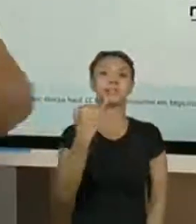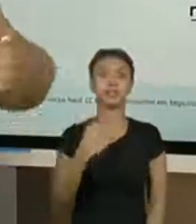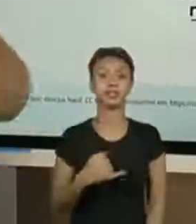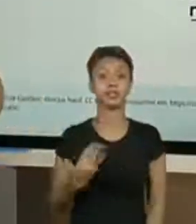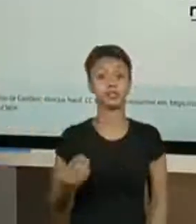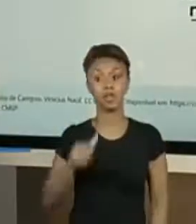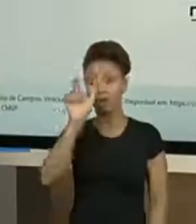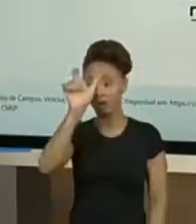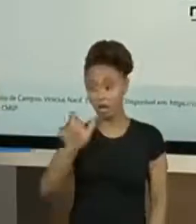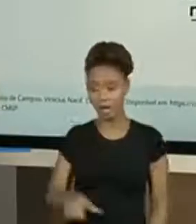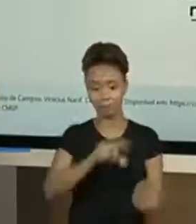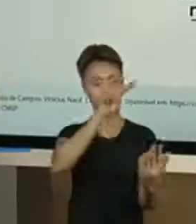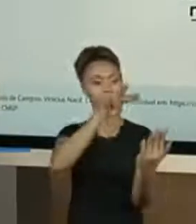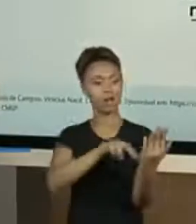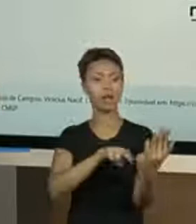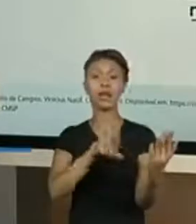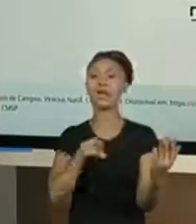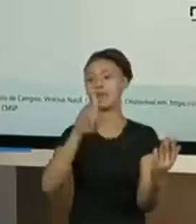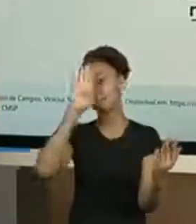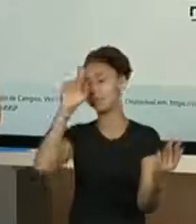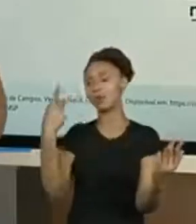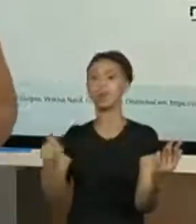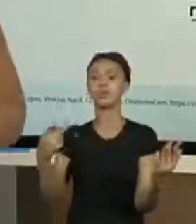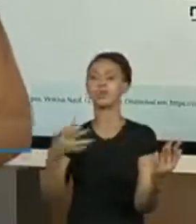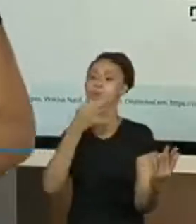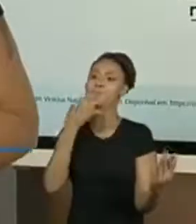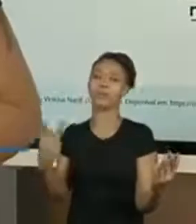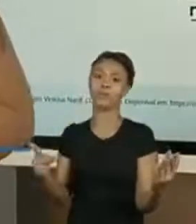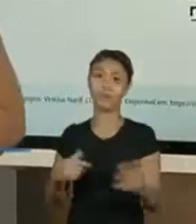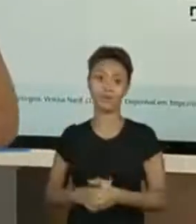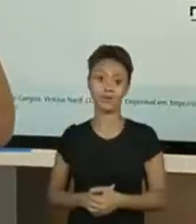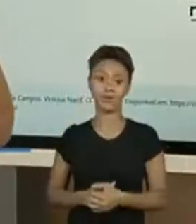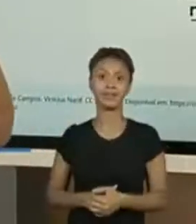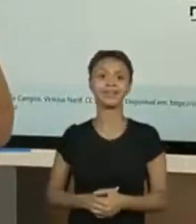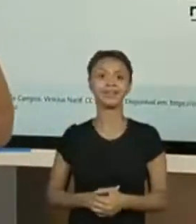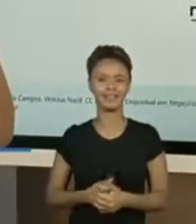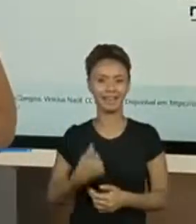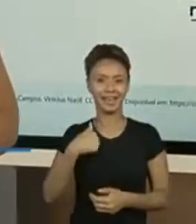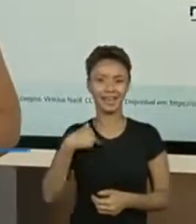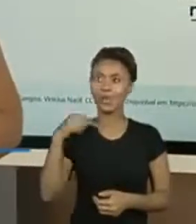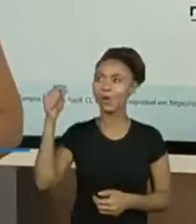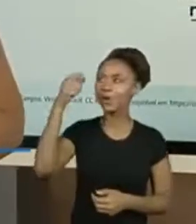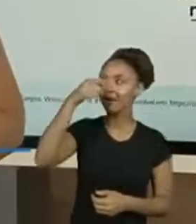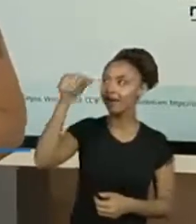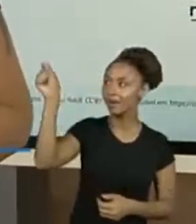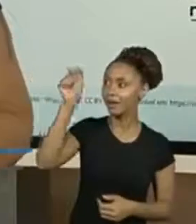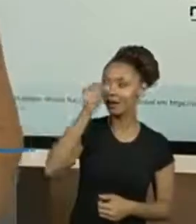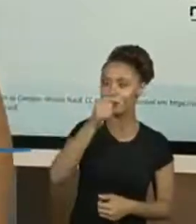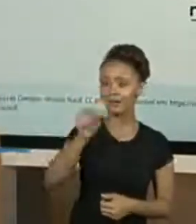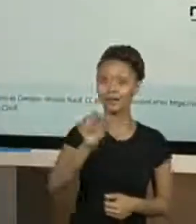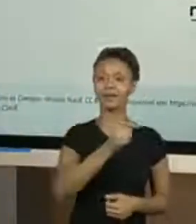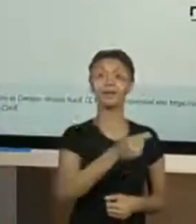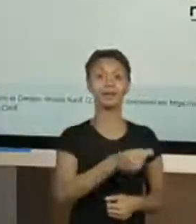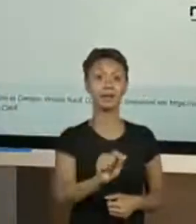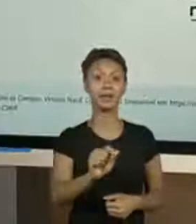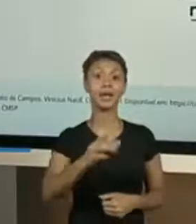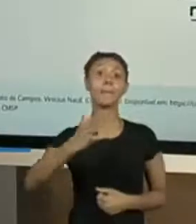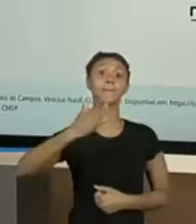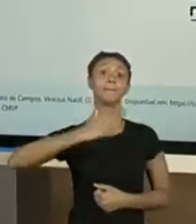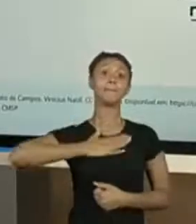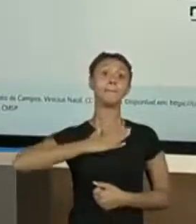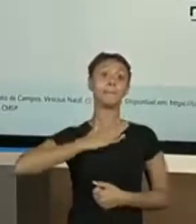protagonista numa leitura dessa. Isso que eu mostrei para vocês quando eu marquei no poema foi a minha